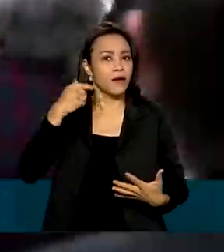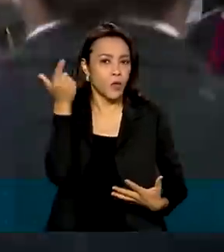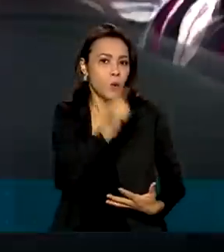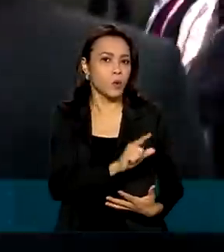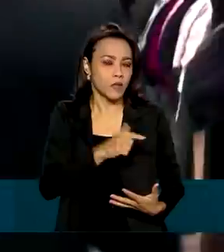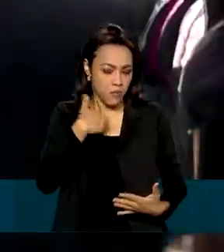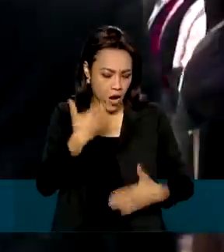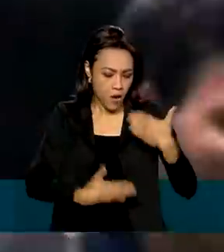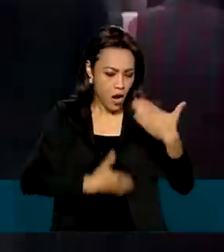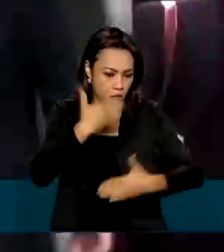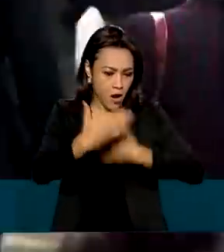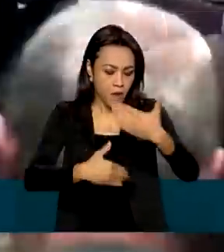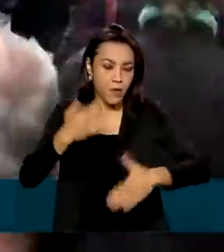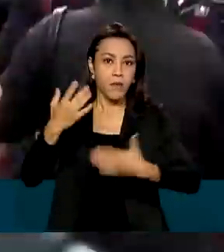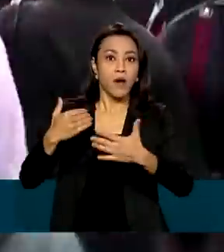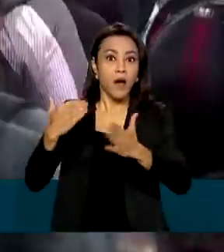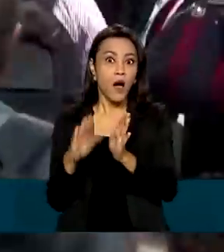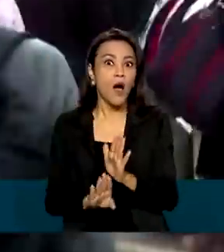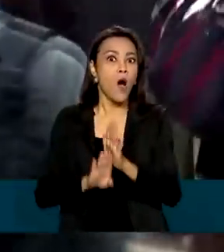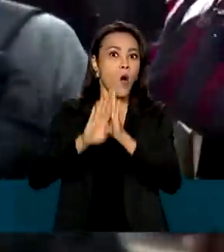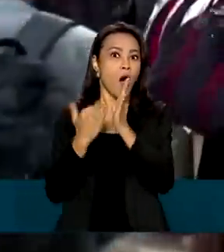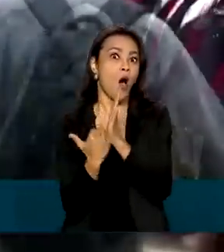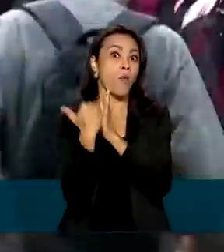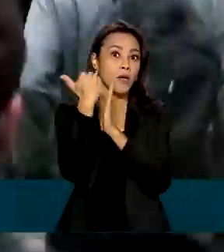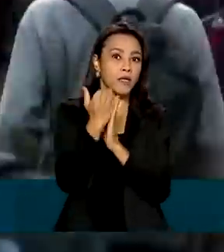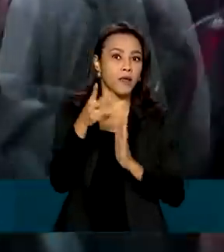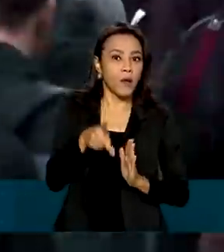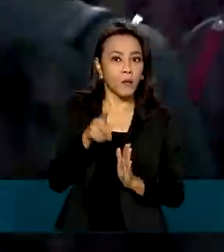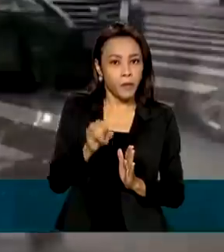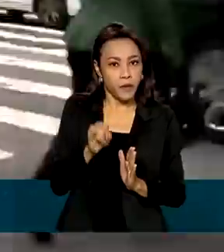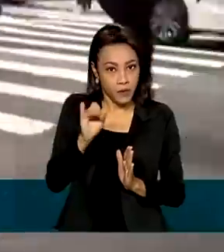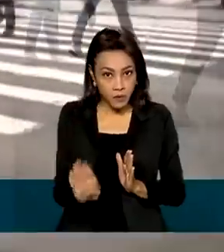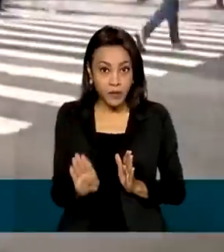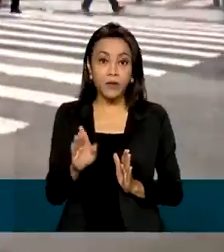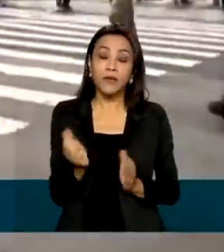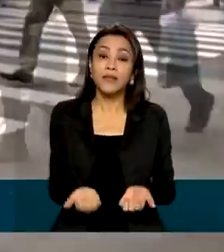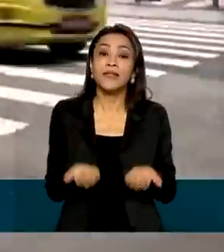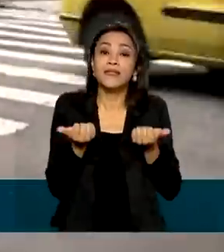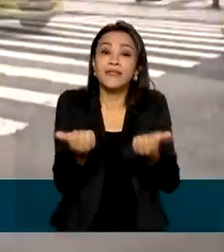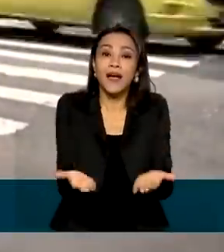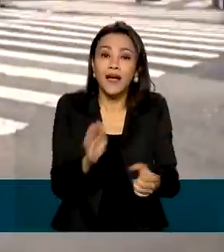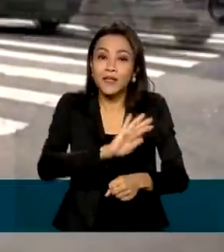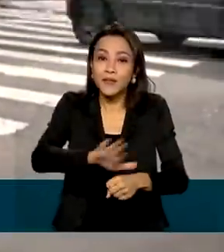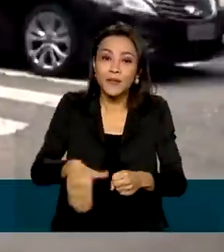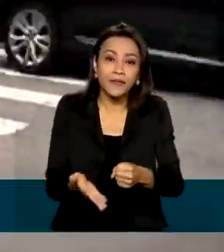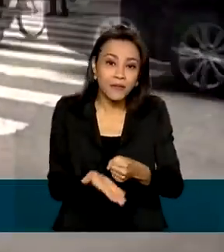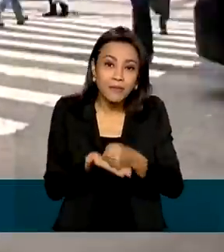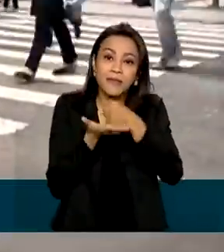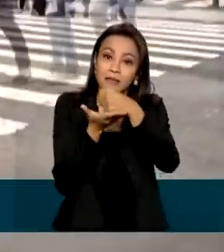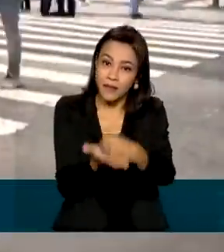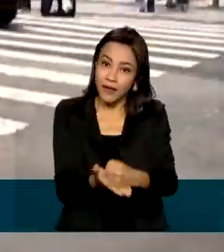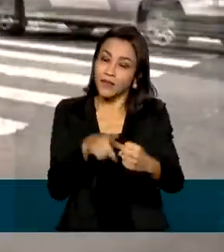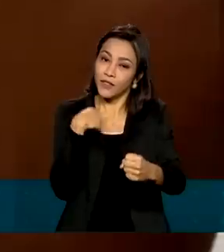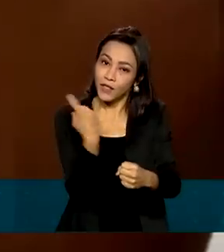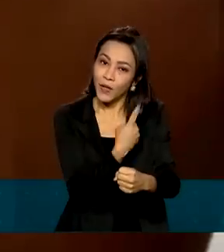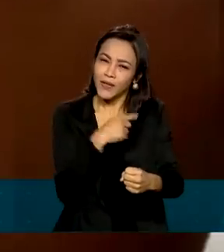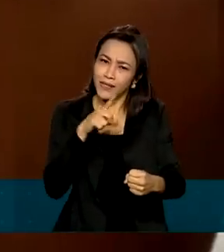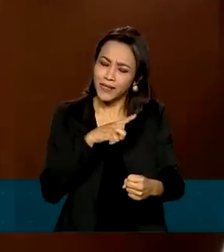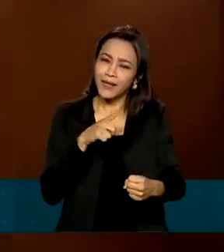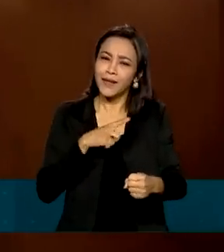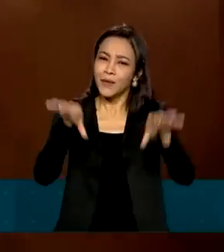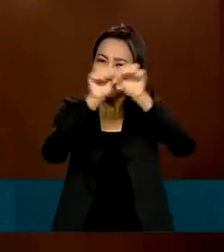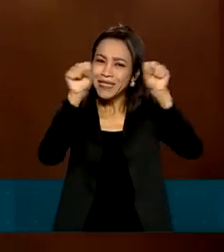ampliar o PIB, ser inovador e, ao mesmo tempo, dar sustentabilidade real para que a gente tenha um sistema universal,